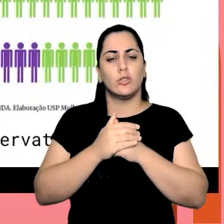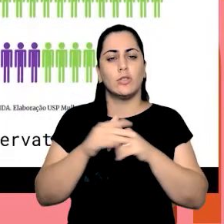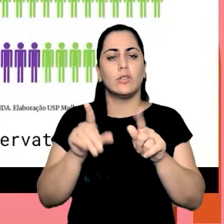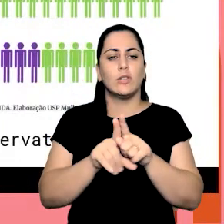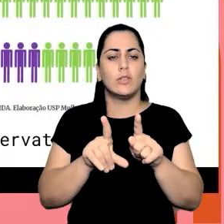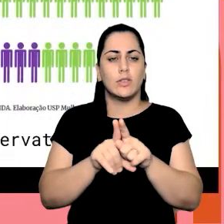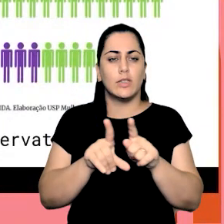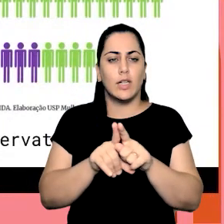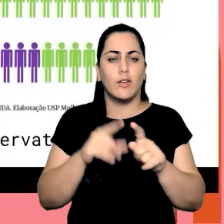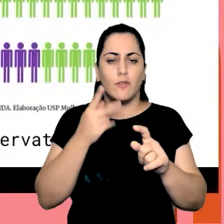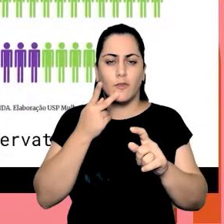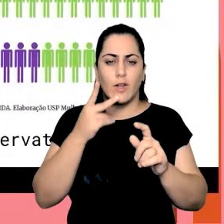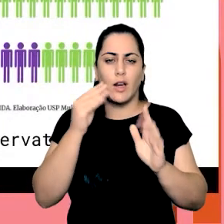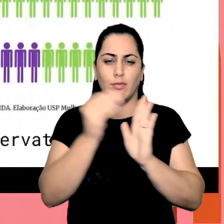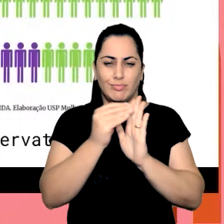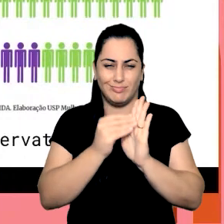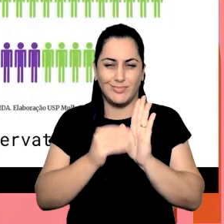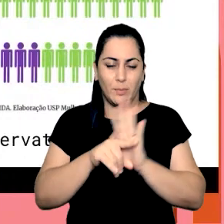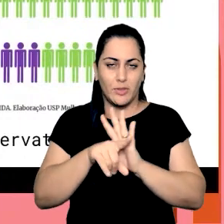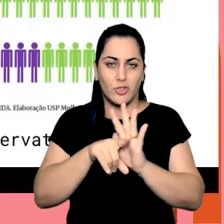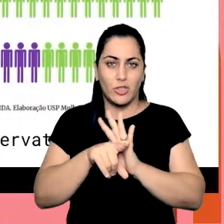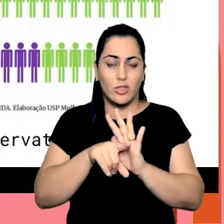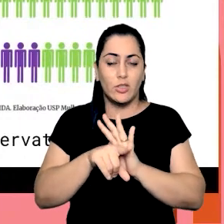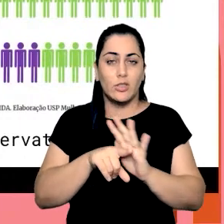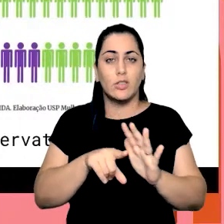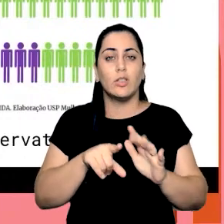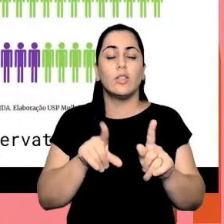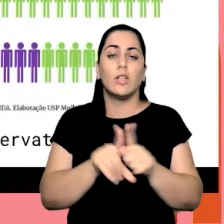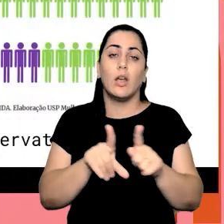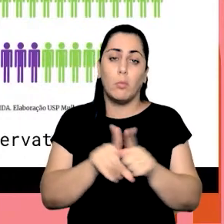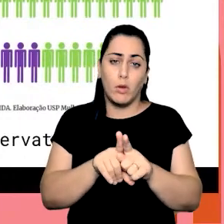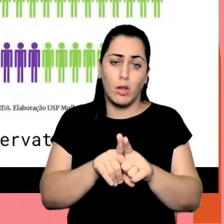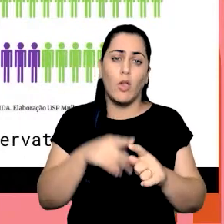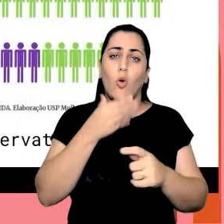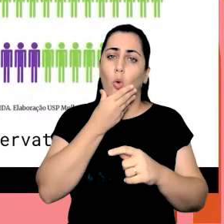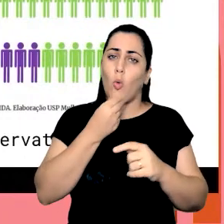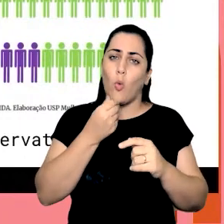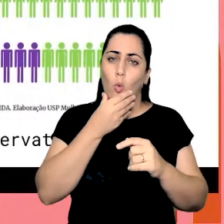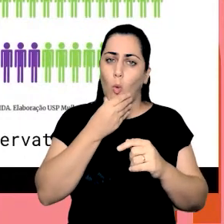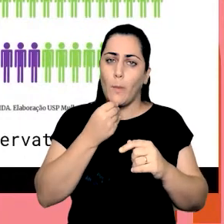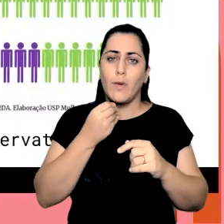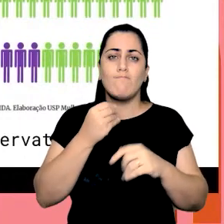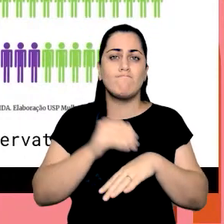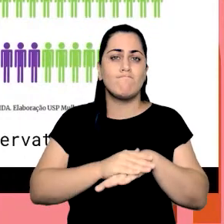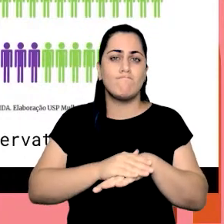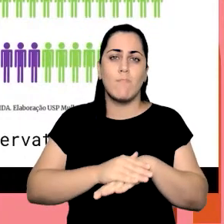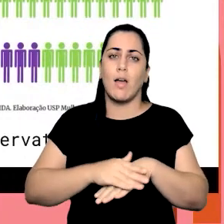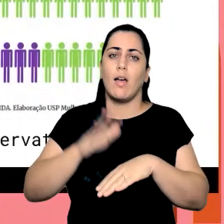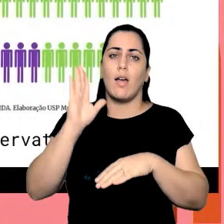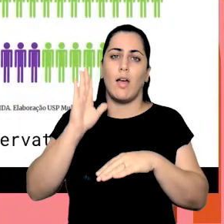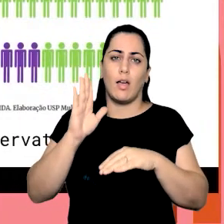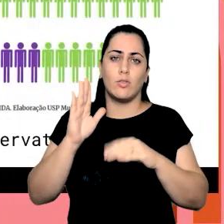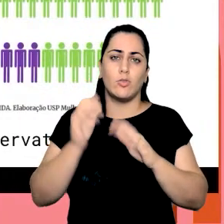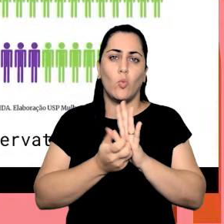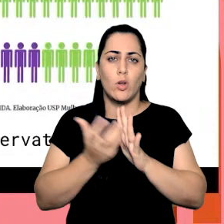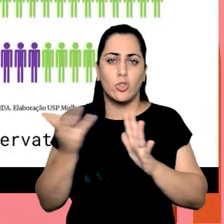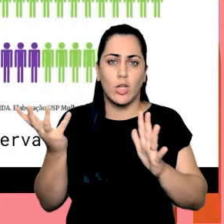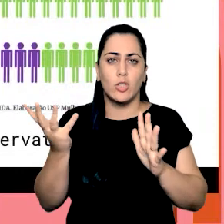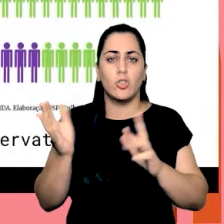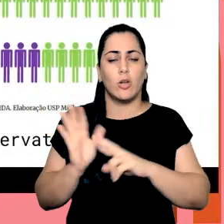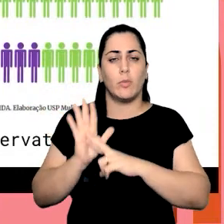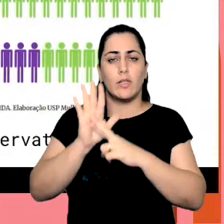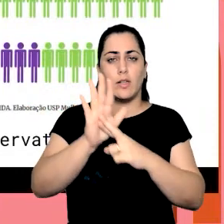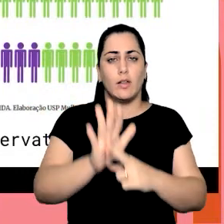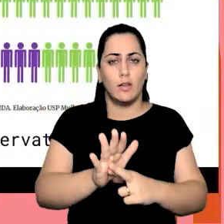hard sciences que é assim que eles colocam ainda assim os homens estão muito mais à frente na quantidade dessa